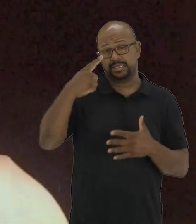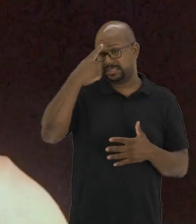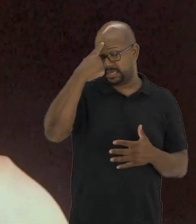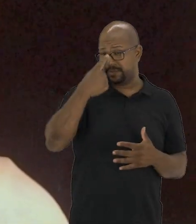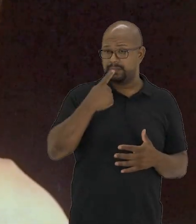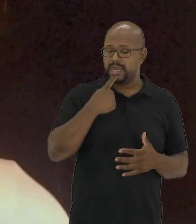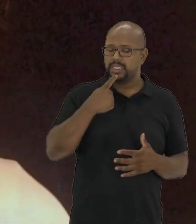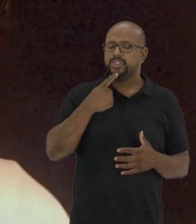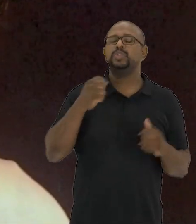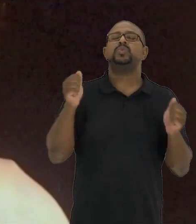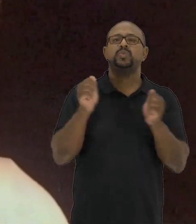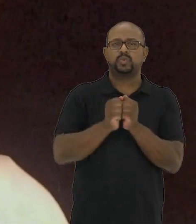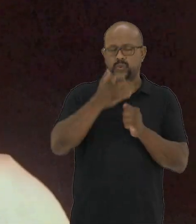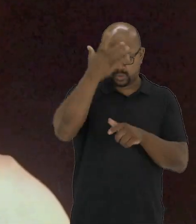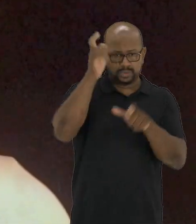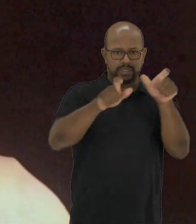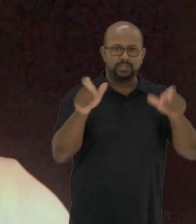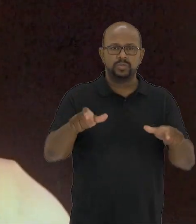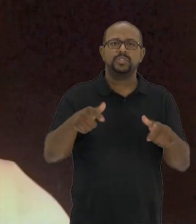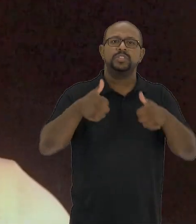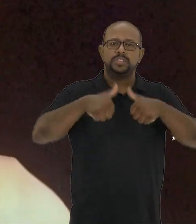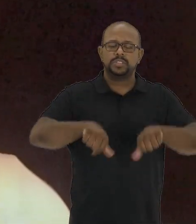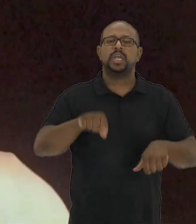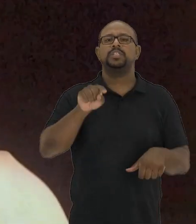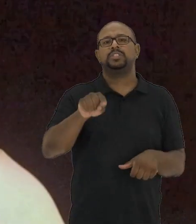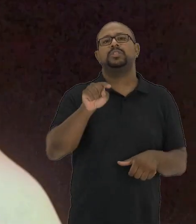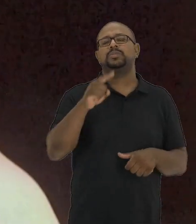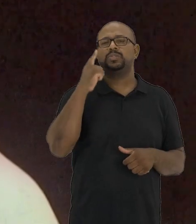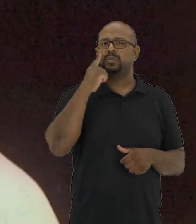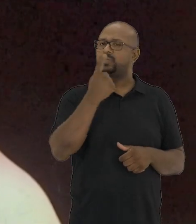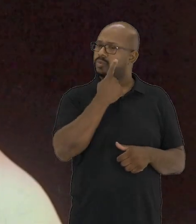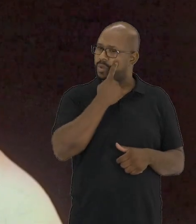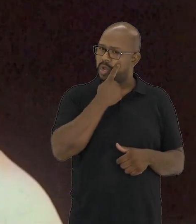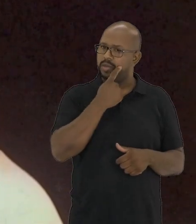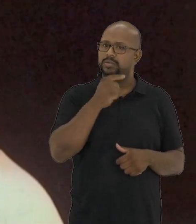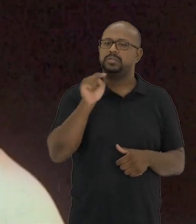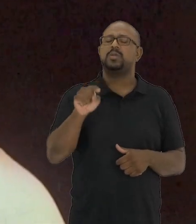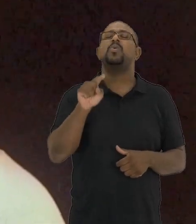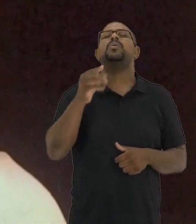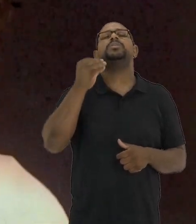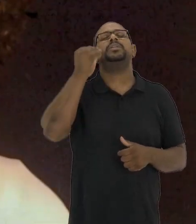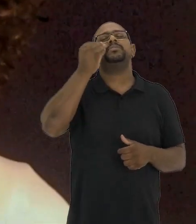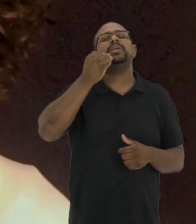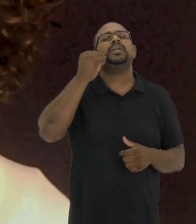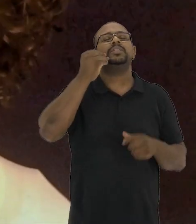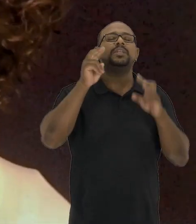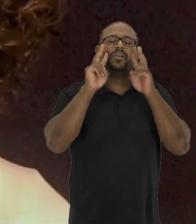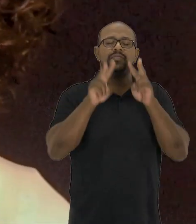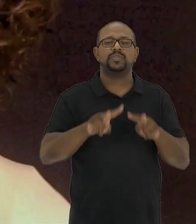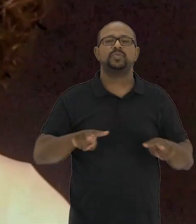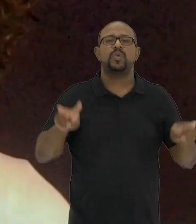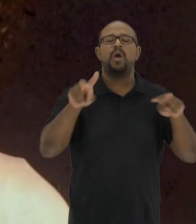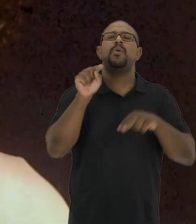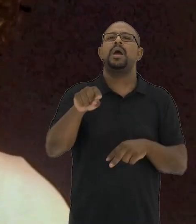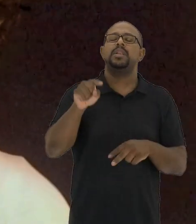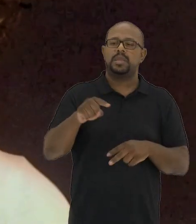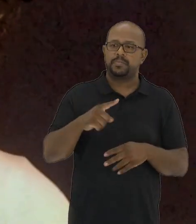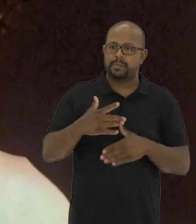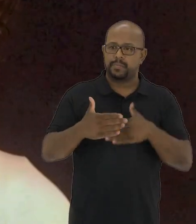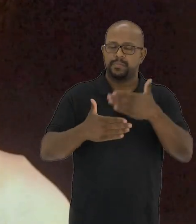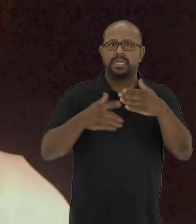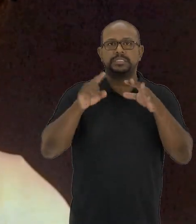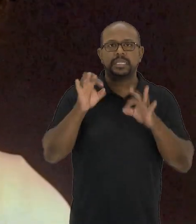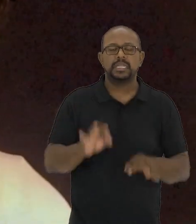na construção dessa imagem junto com a pessoa que está diante dos seus olhos. Qual seria a experiência visual